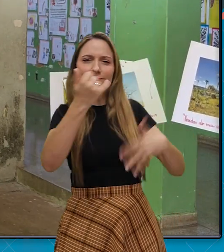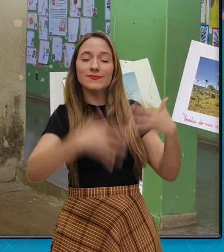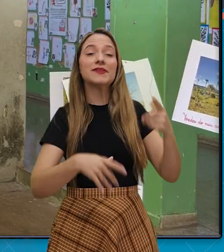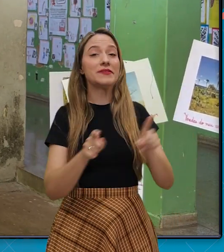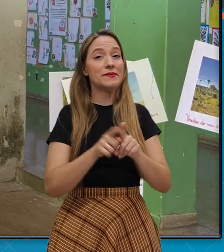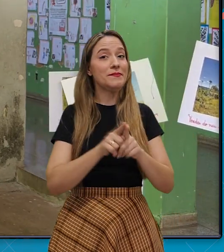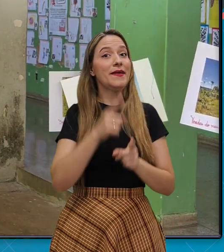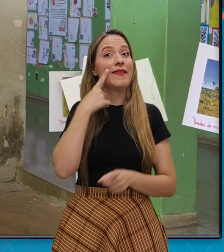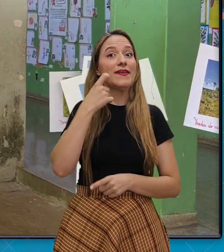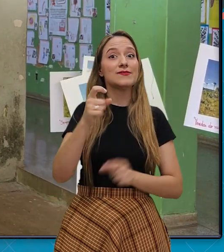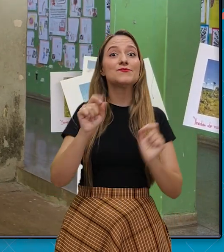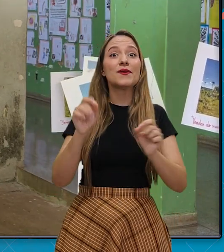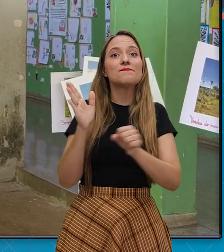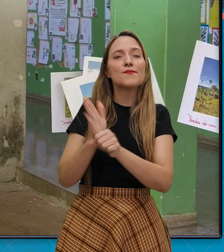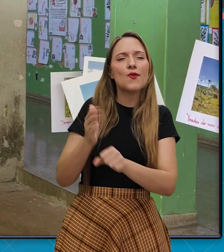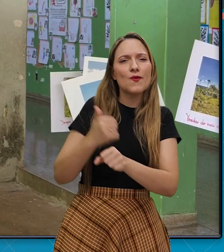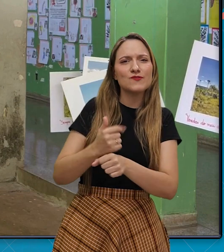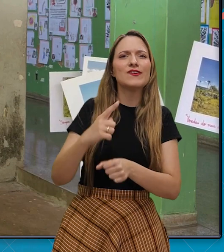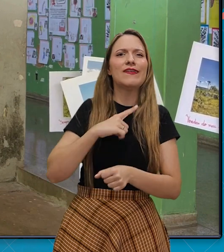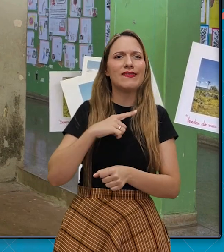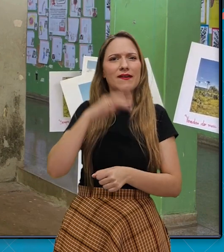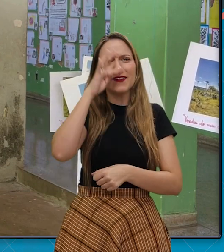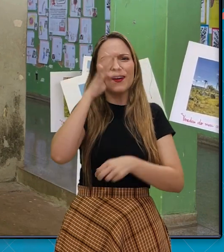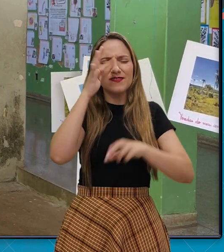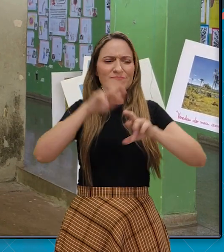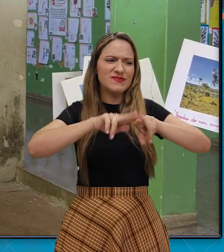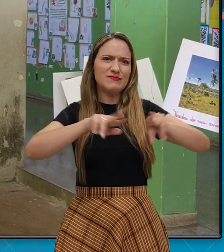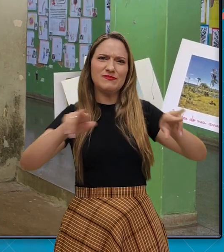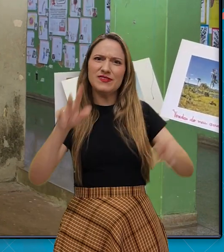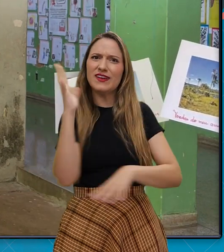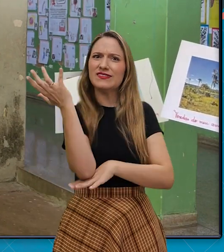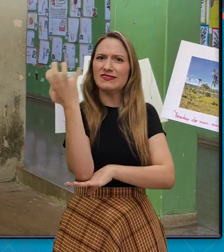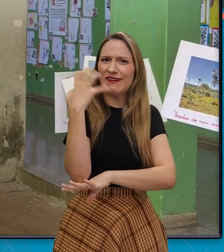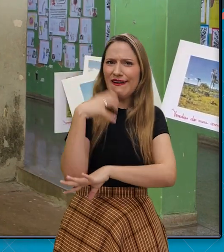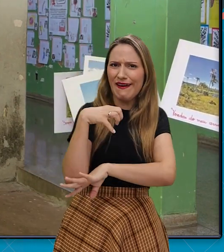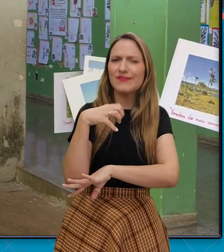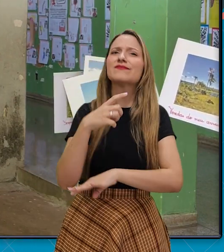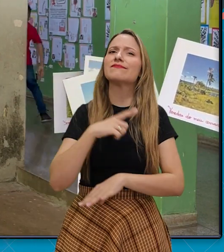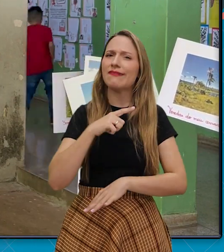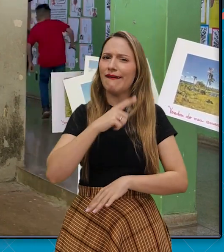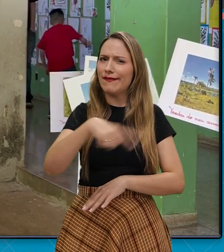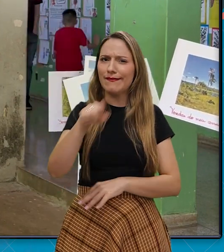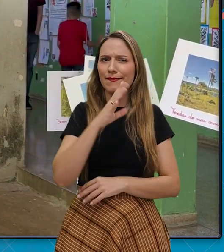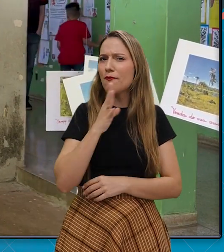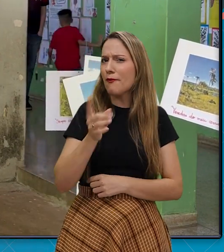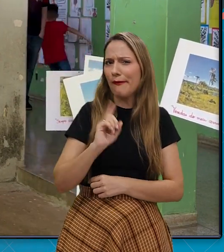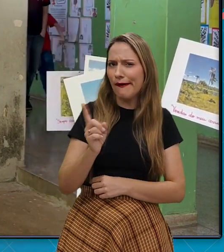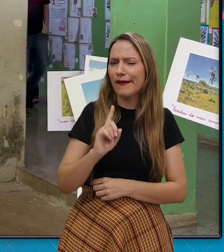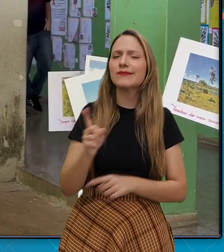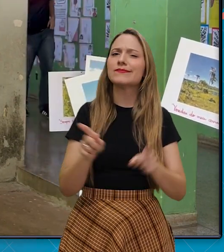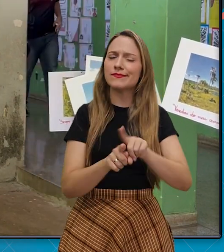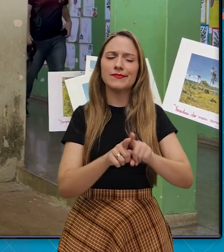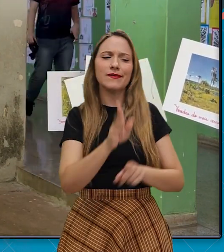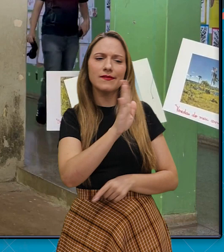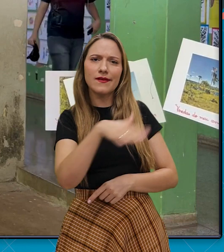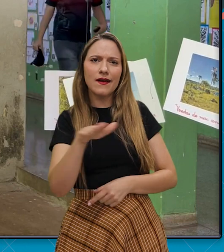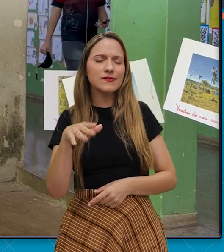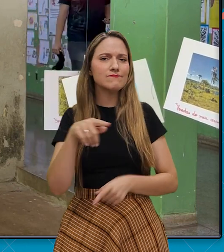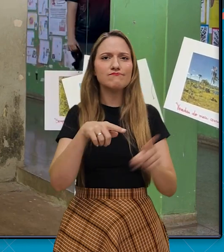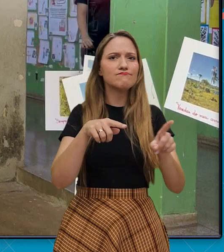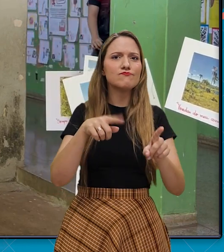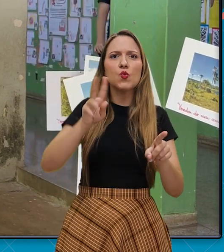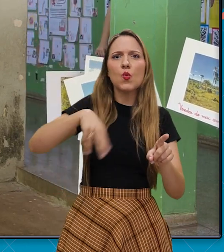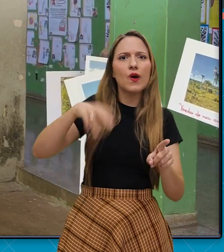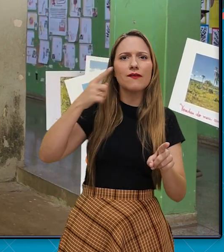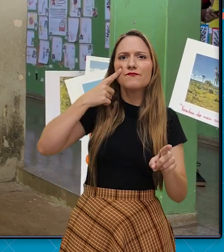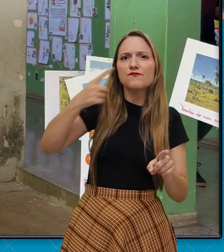Biologia, que falou sobre as plantas, a diversidade de plantas do Cerrado, que às vezes muita gente não conhece, as crianças às vezes não